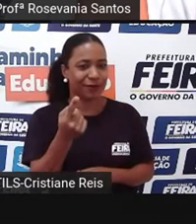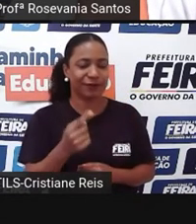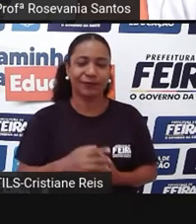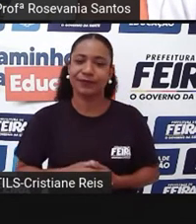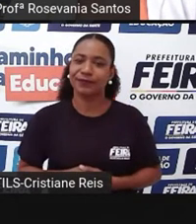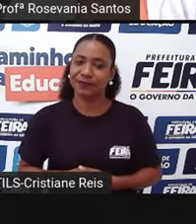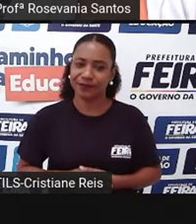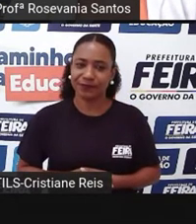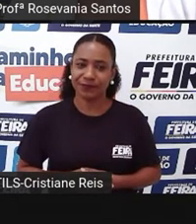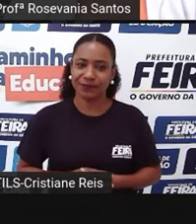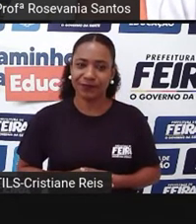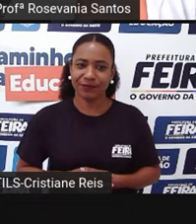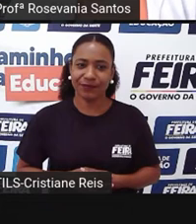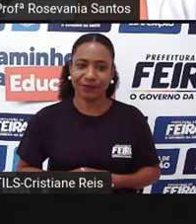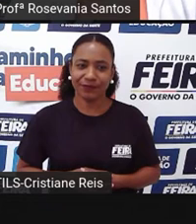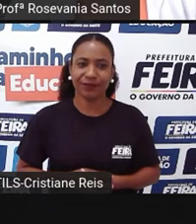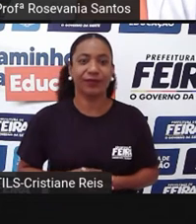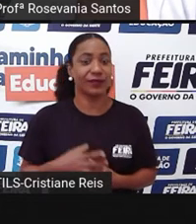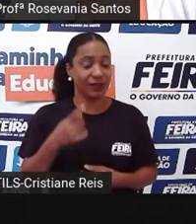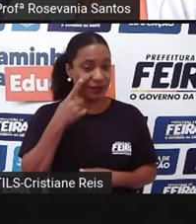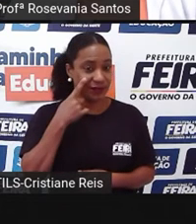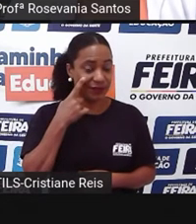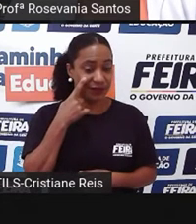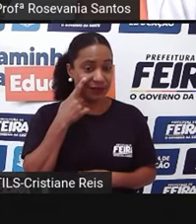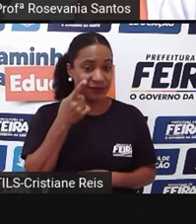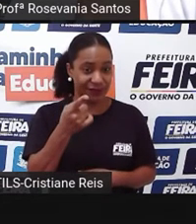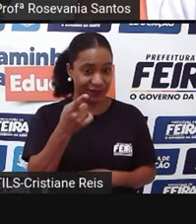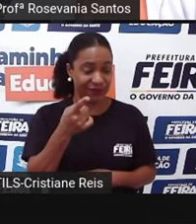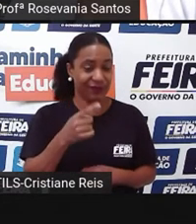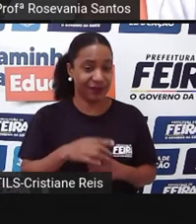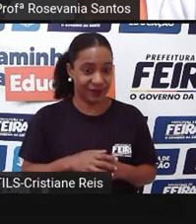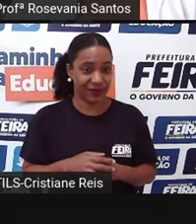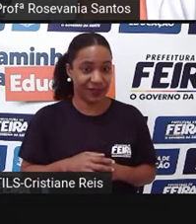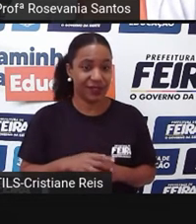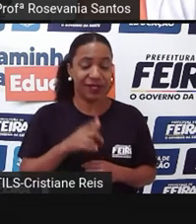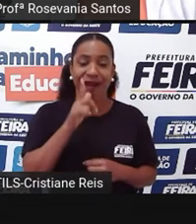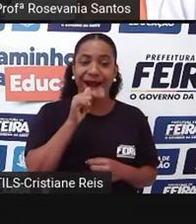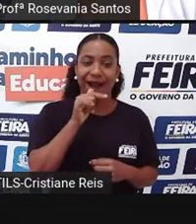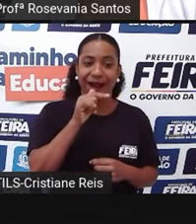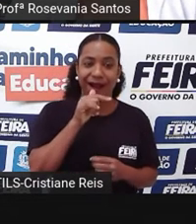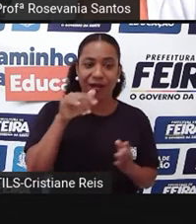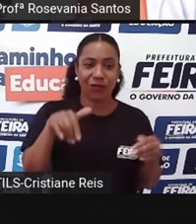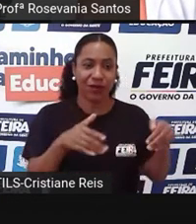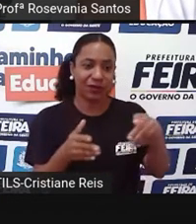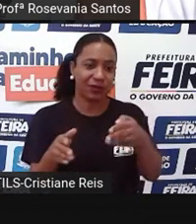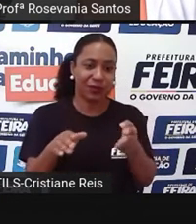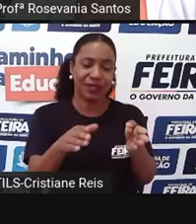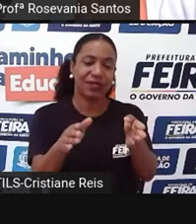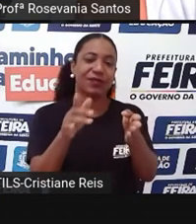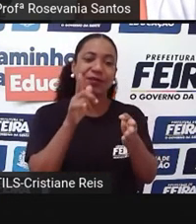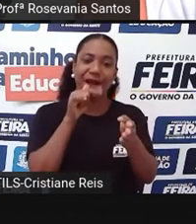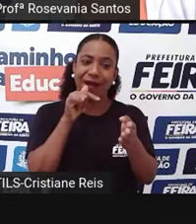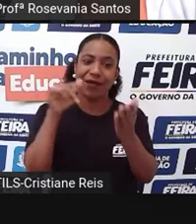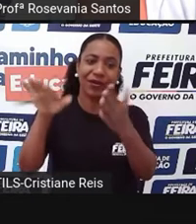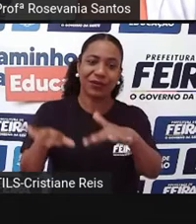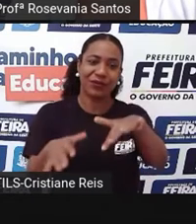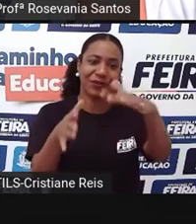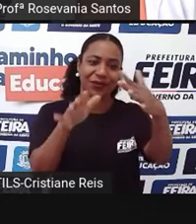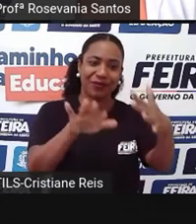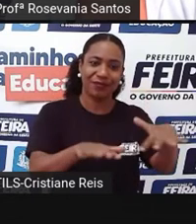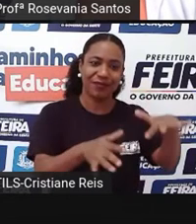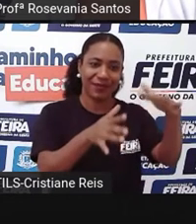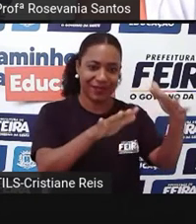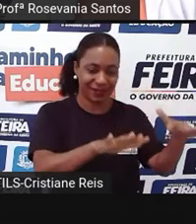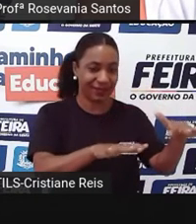então, o que é eu vou observar? Essas áreas mais aplainadas, próximas de rios, próximos de mares, a gente chama de